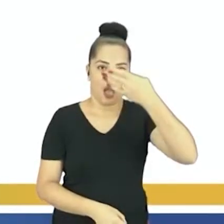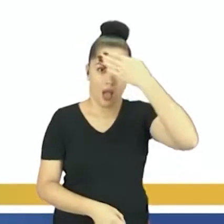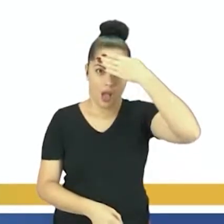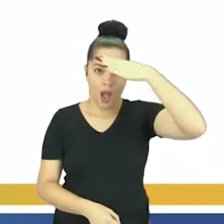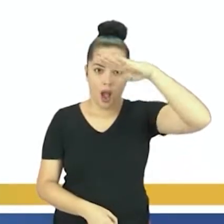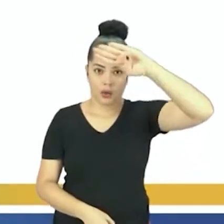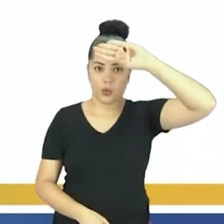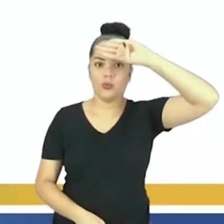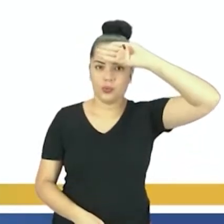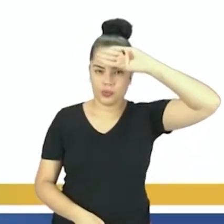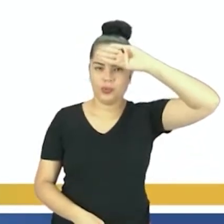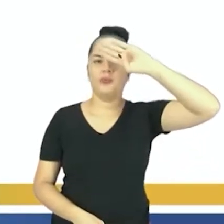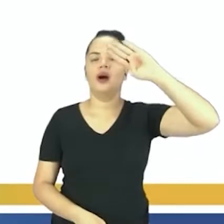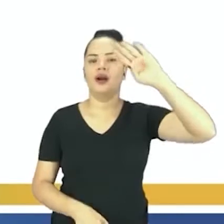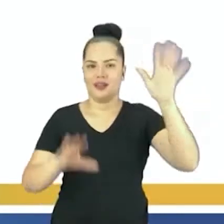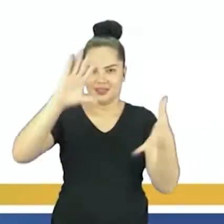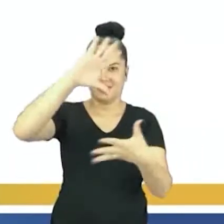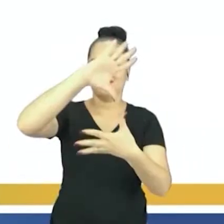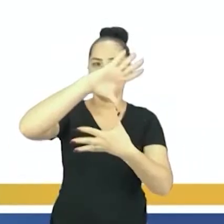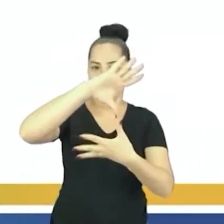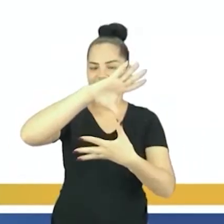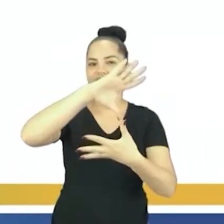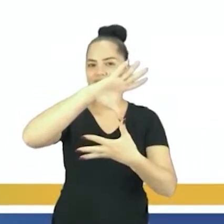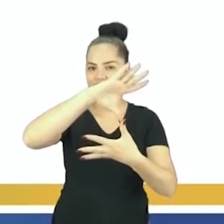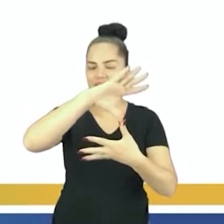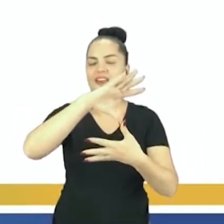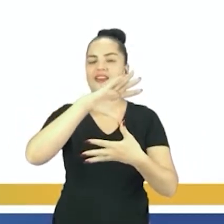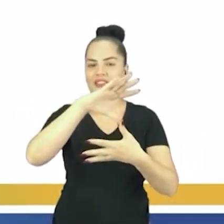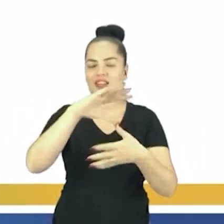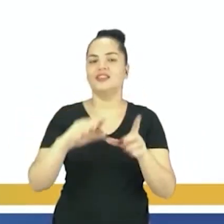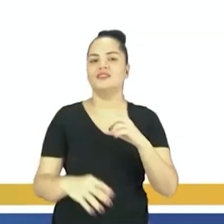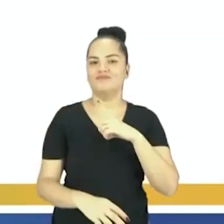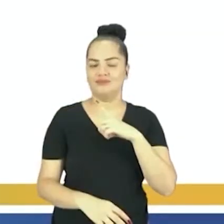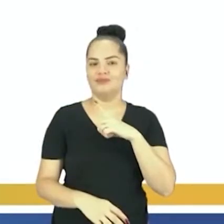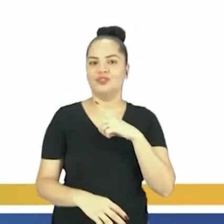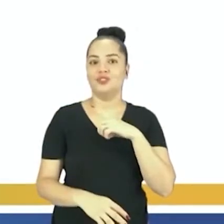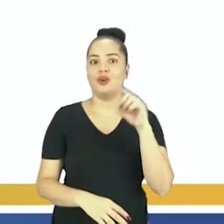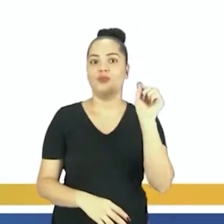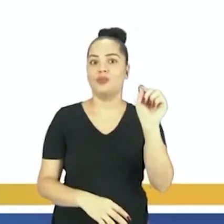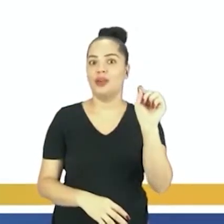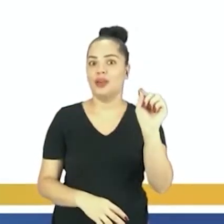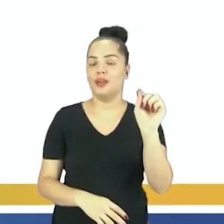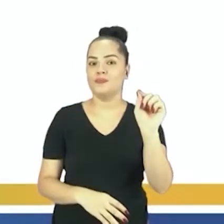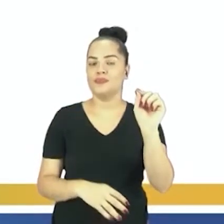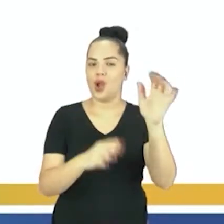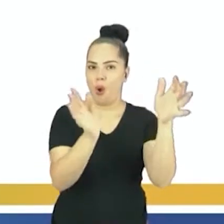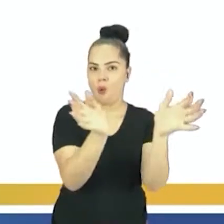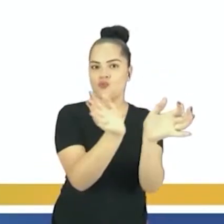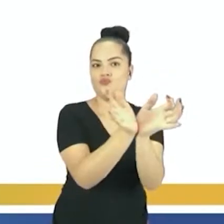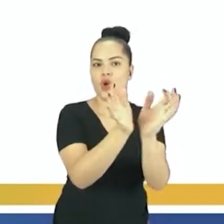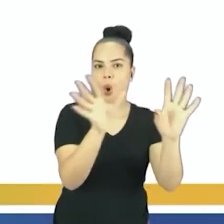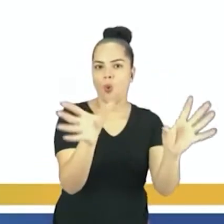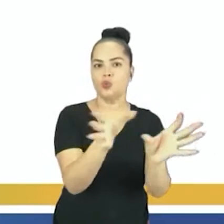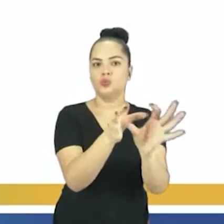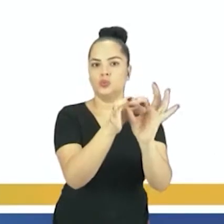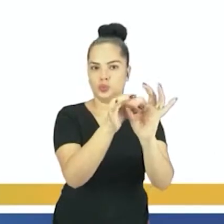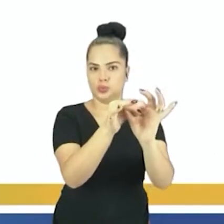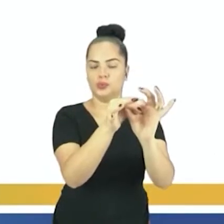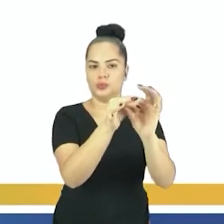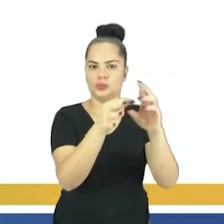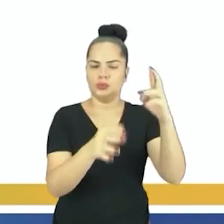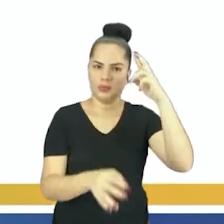Latina, na época, ela estava alinhada com a antiga União das Repúblicas